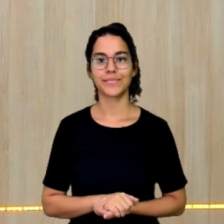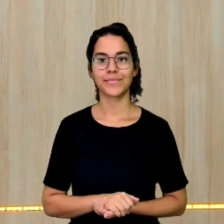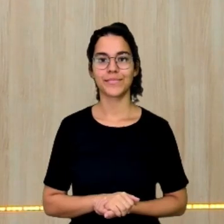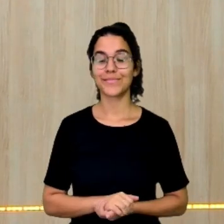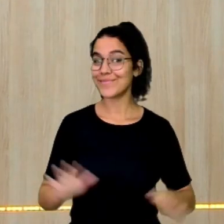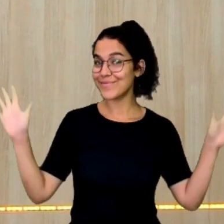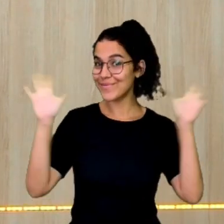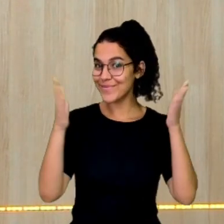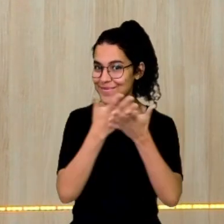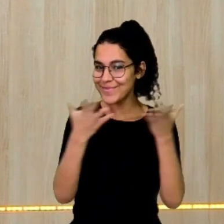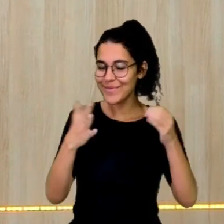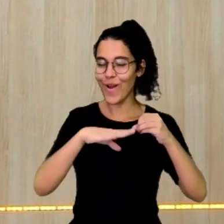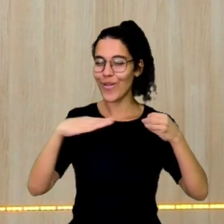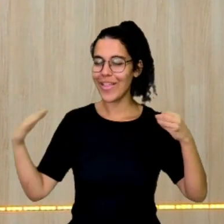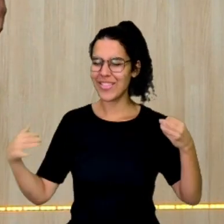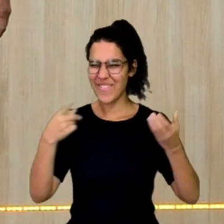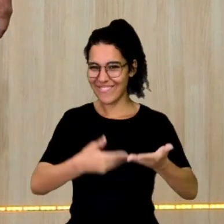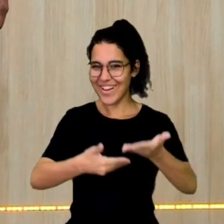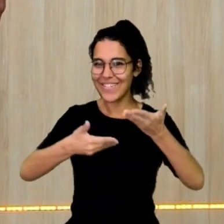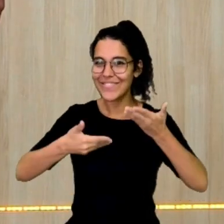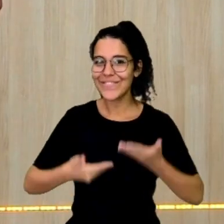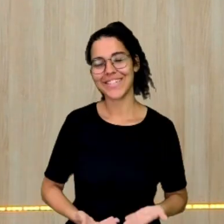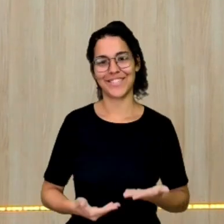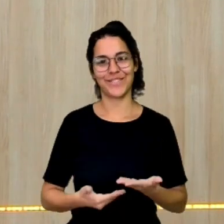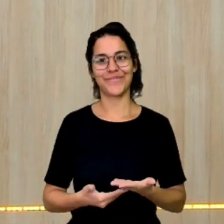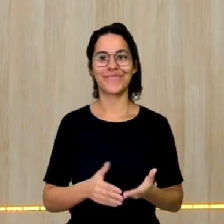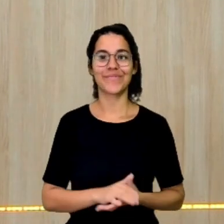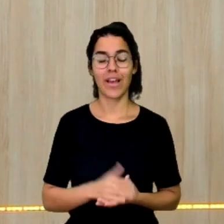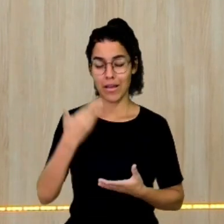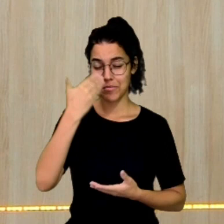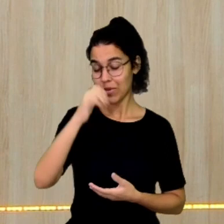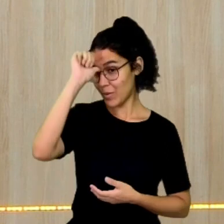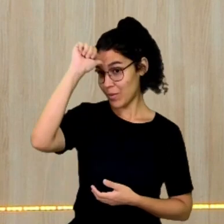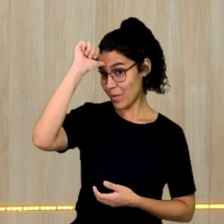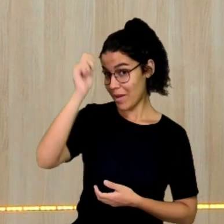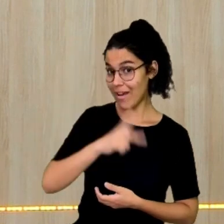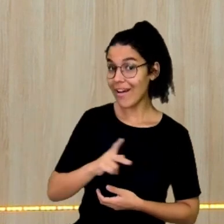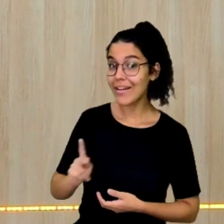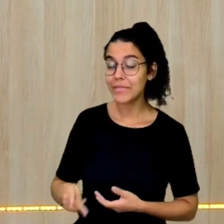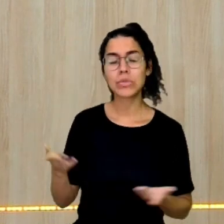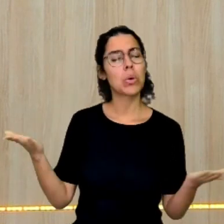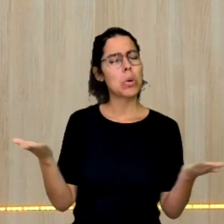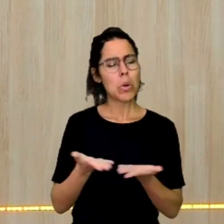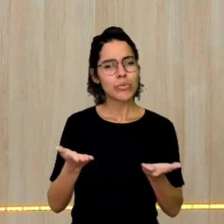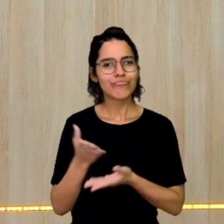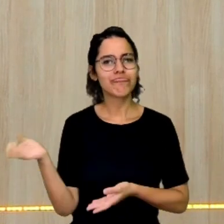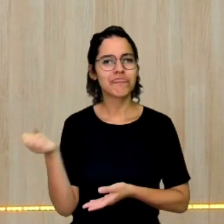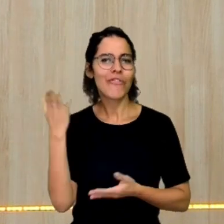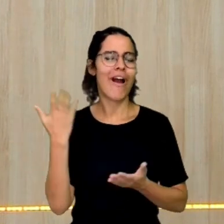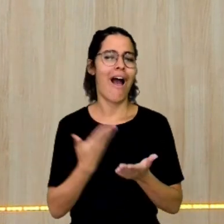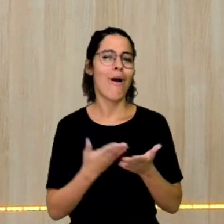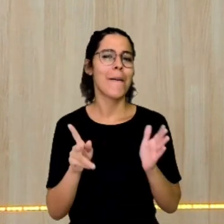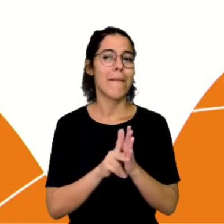Fala, galera do OndaTec! Sejam todos muito bem-vindos! Professor Wellington Moura, hoje com mais uma aula de